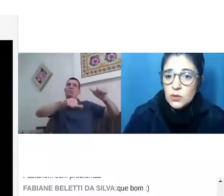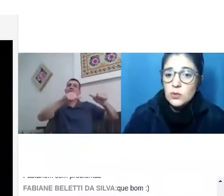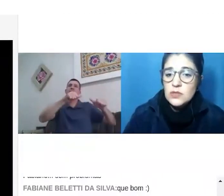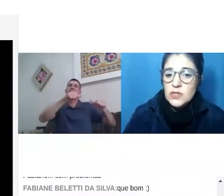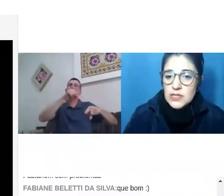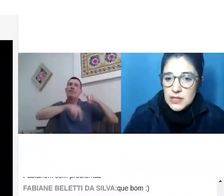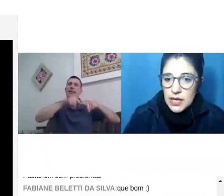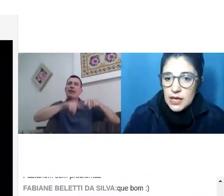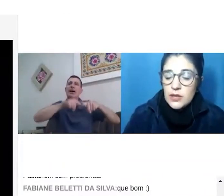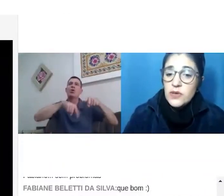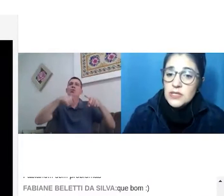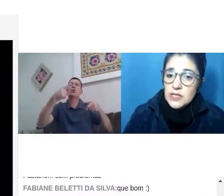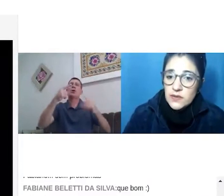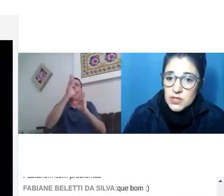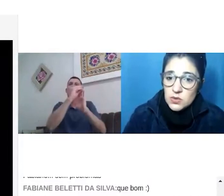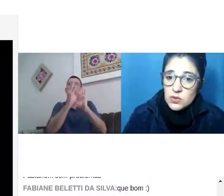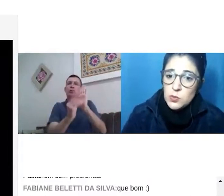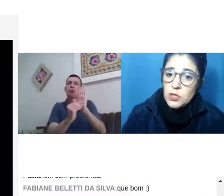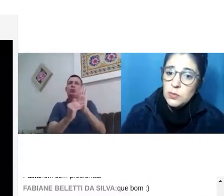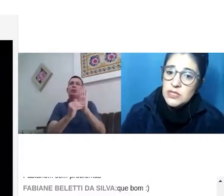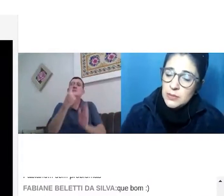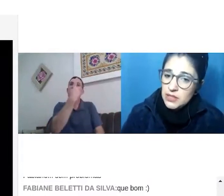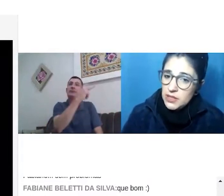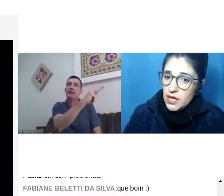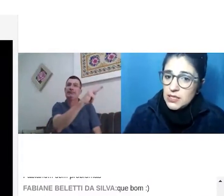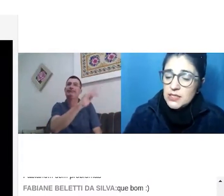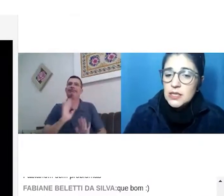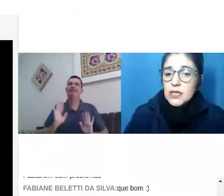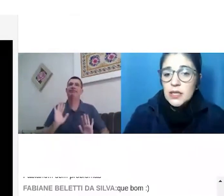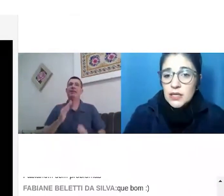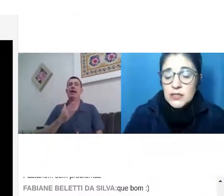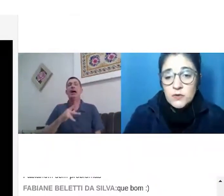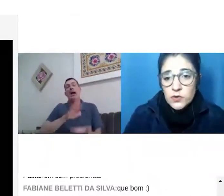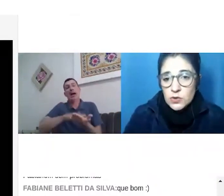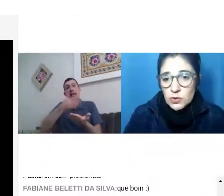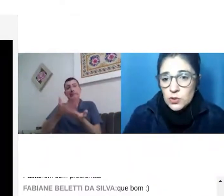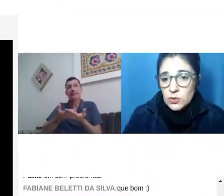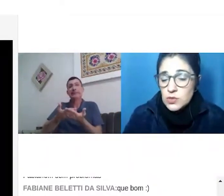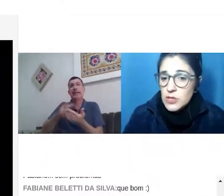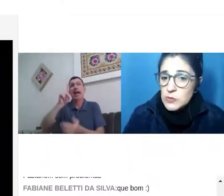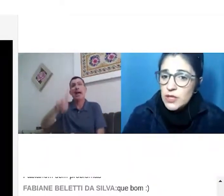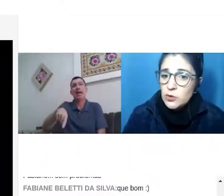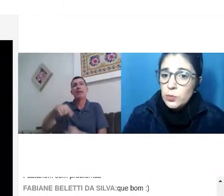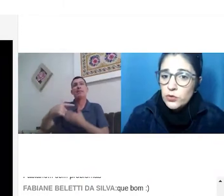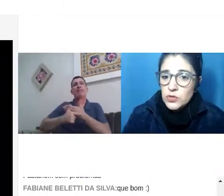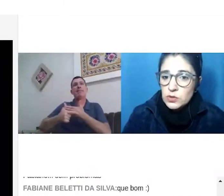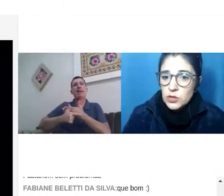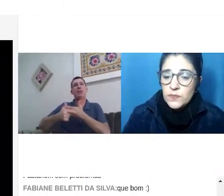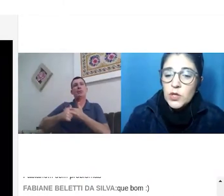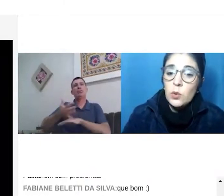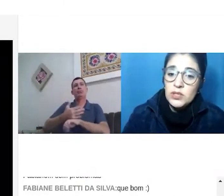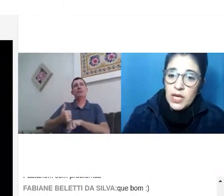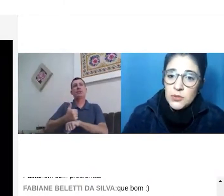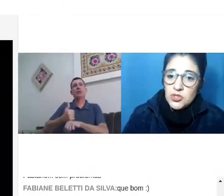conteúdos, ensinar, fazer as avaliações, disponibilizar materiais, desenvolver os conteúdos. É a responsabilidade do professor.